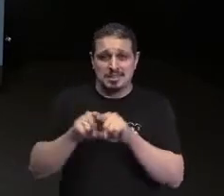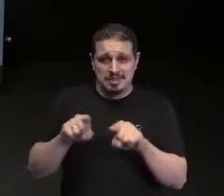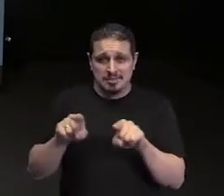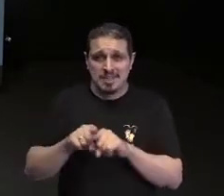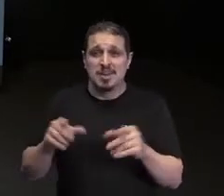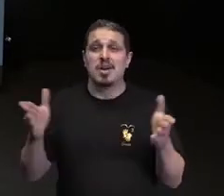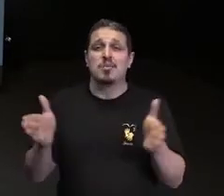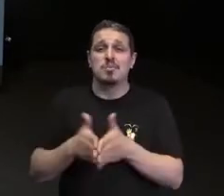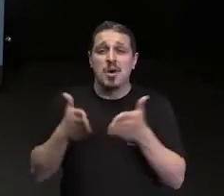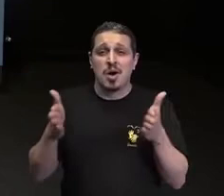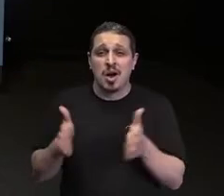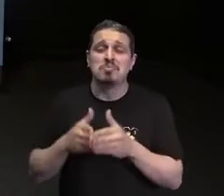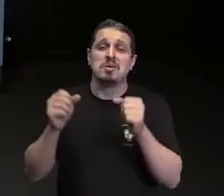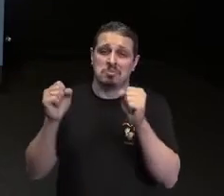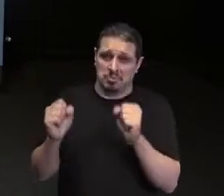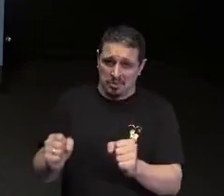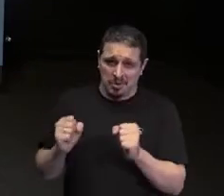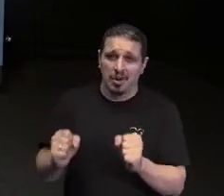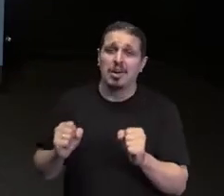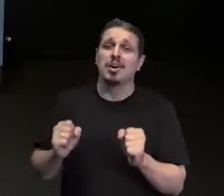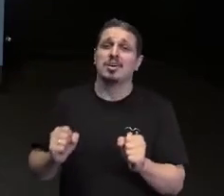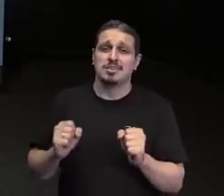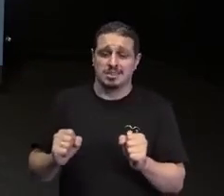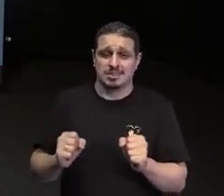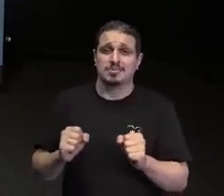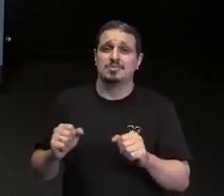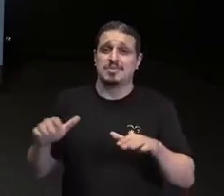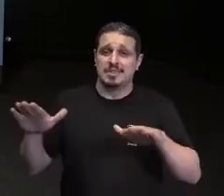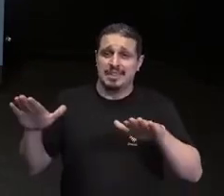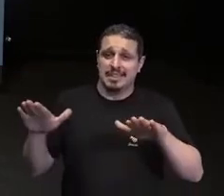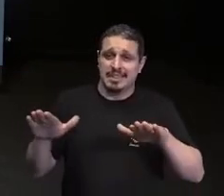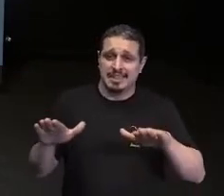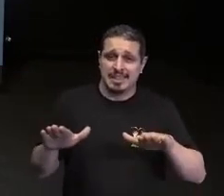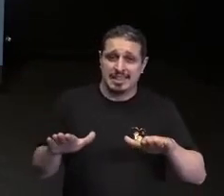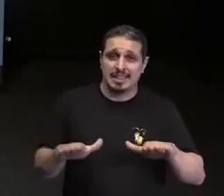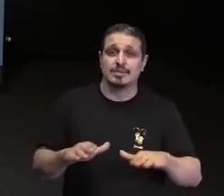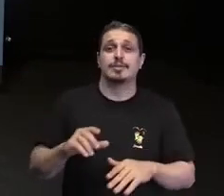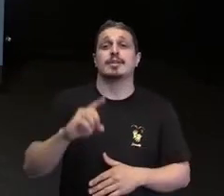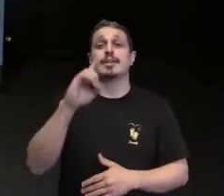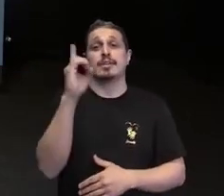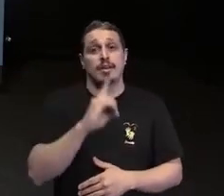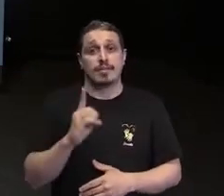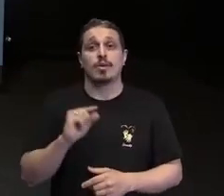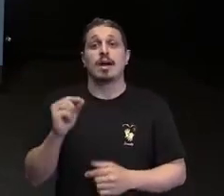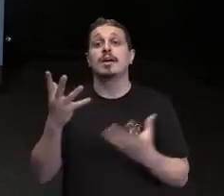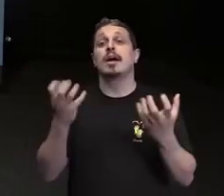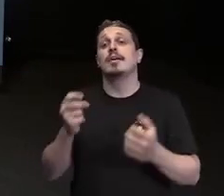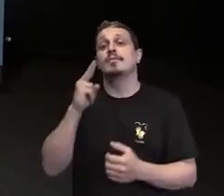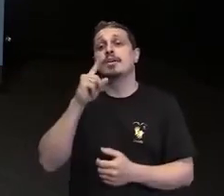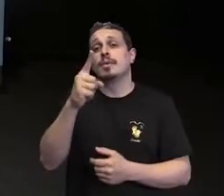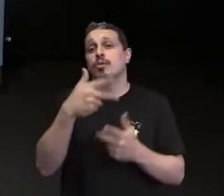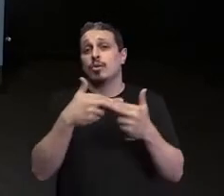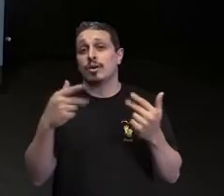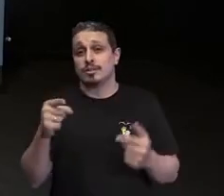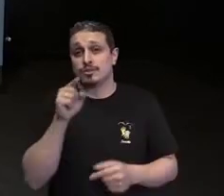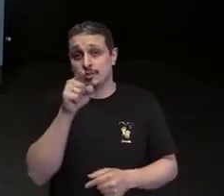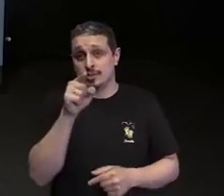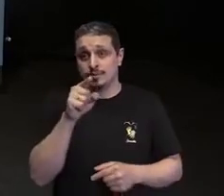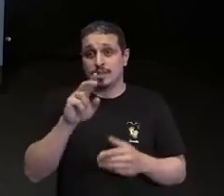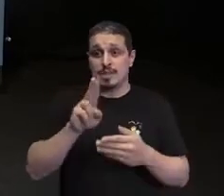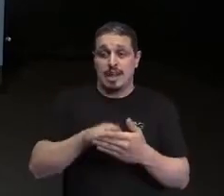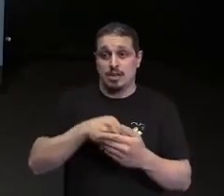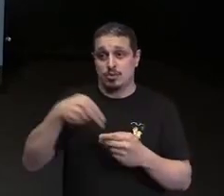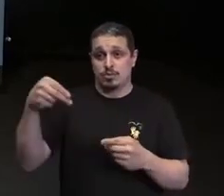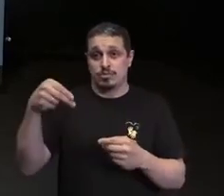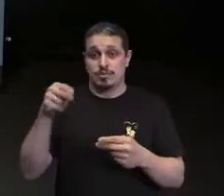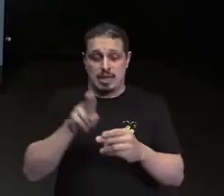elevadas, em comparação às pessoas sem deficiência, dados da ONU. Nesta imagem, representada por uma